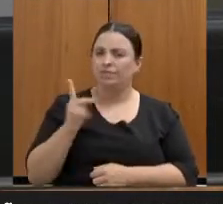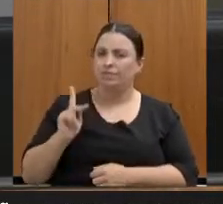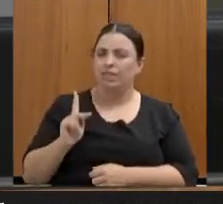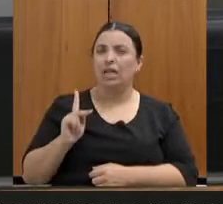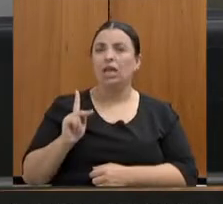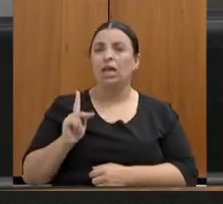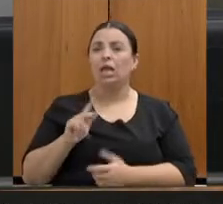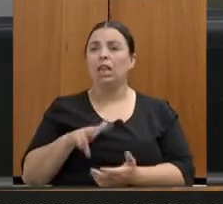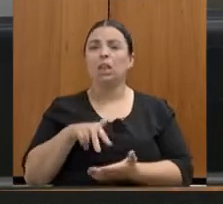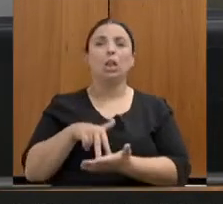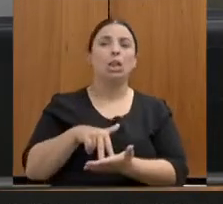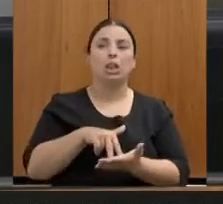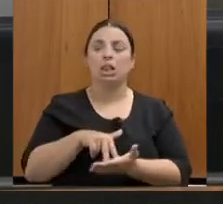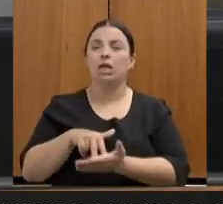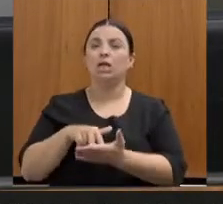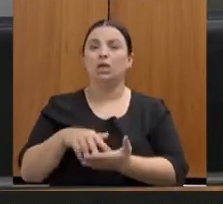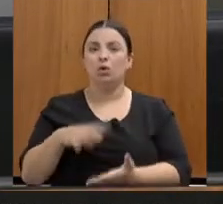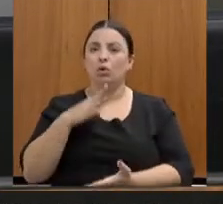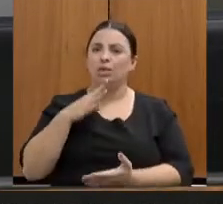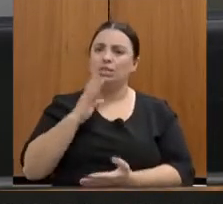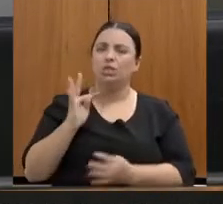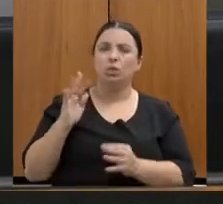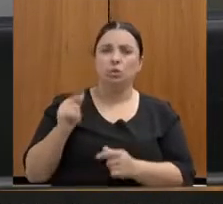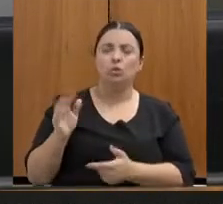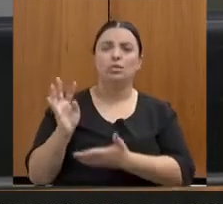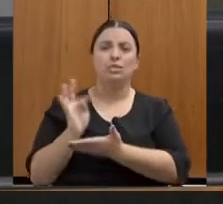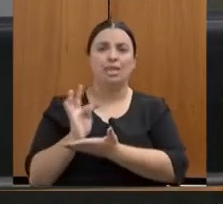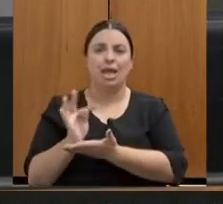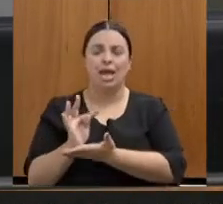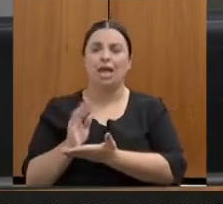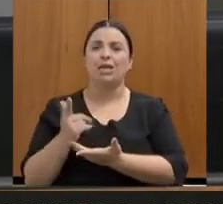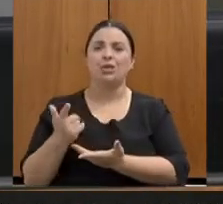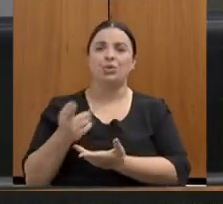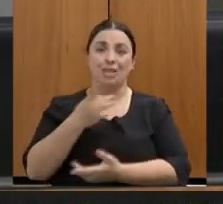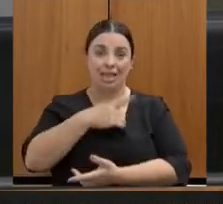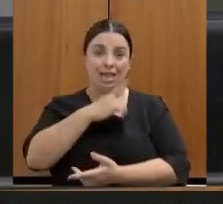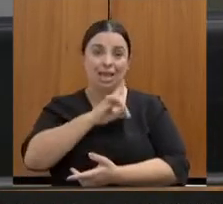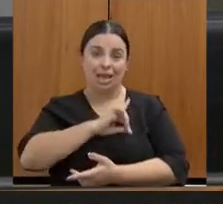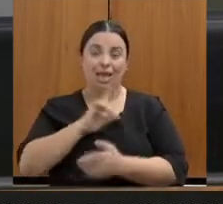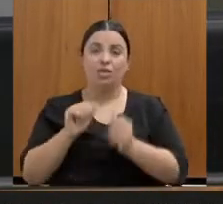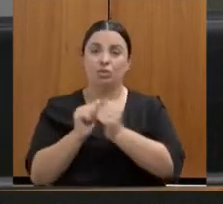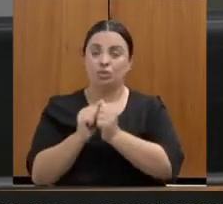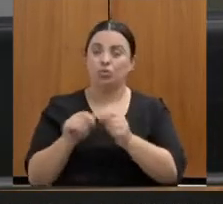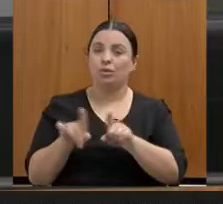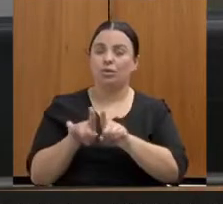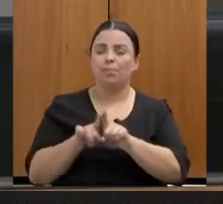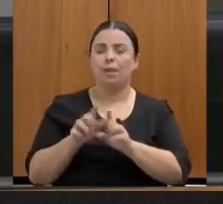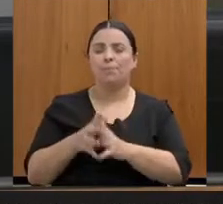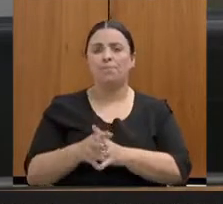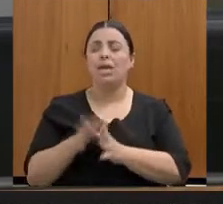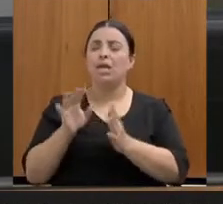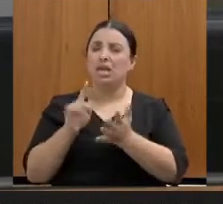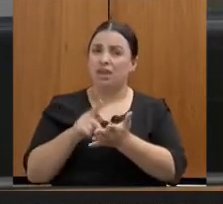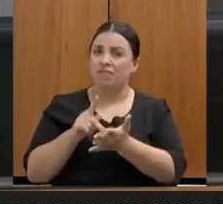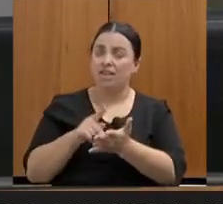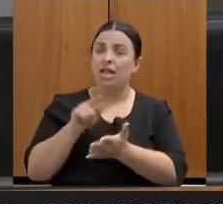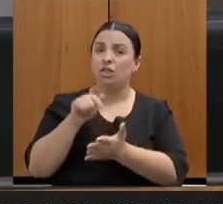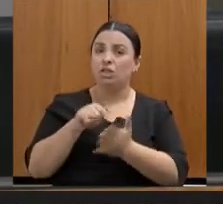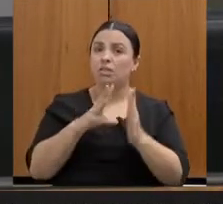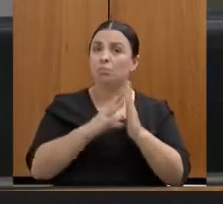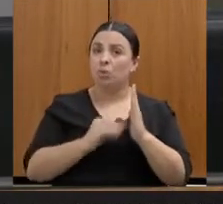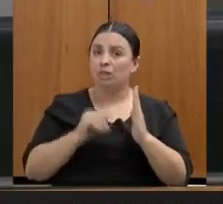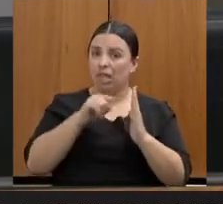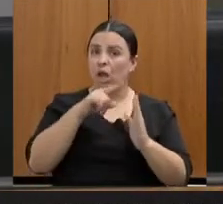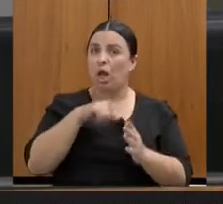todos os técnicos, a delegada também que nos acompanhou. E, de fato, esse modelo que hoje está sendo trabalhado lá